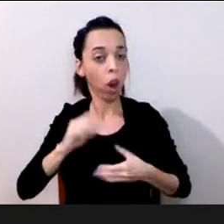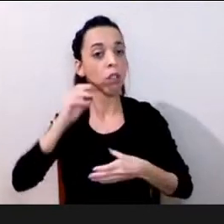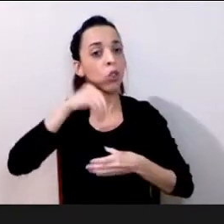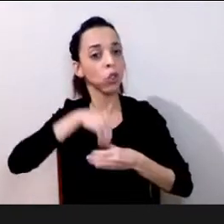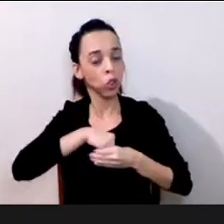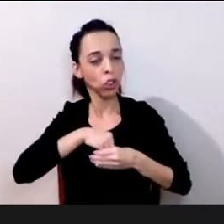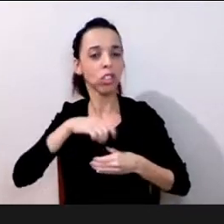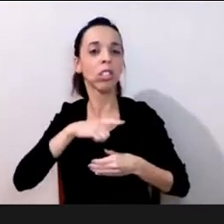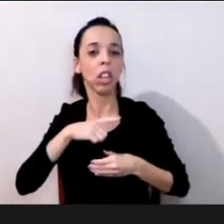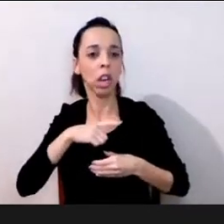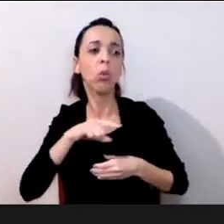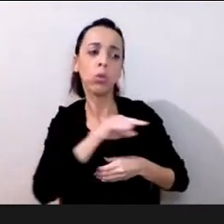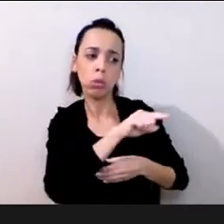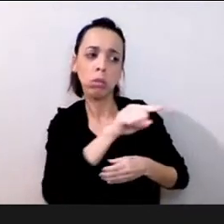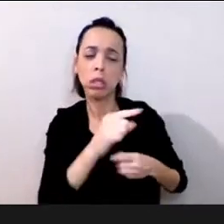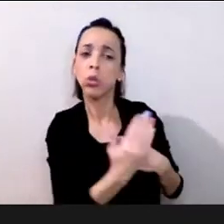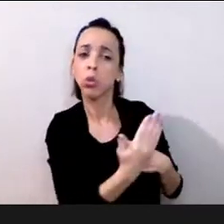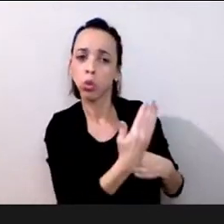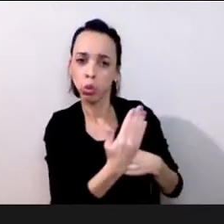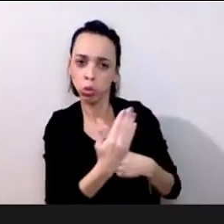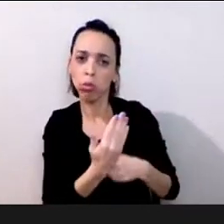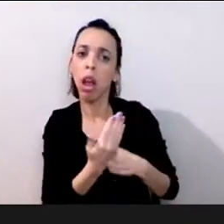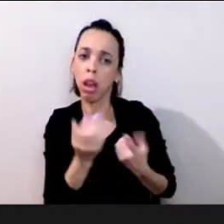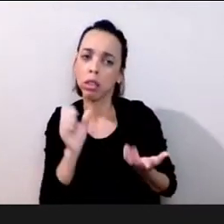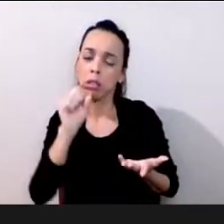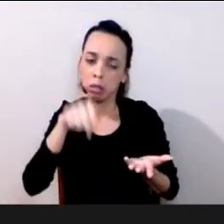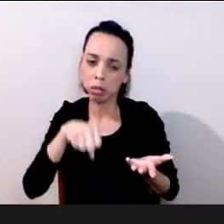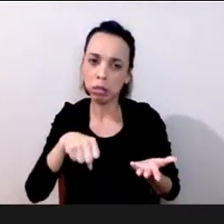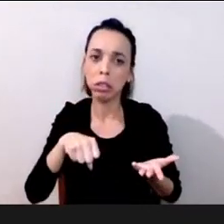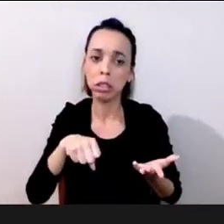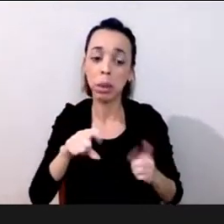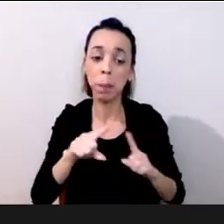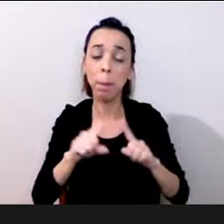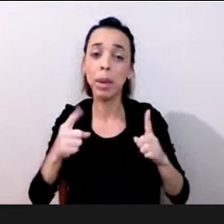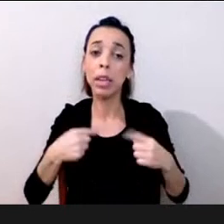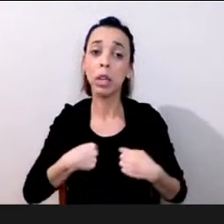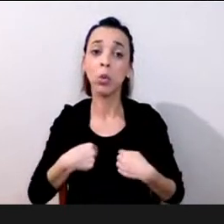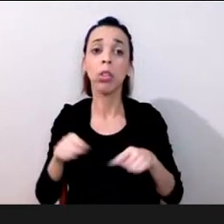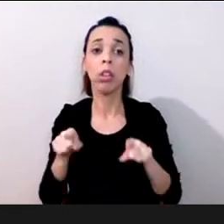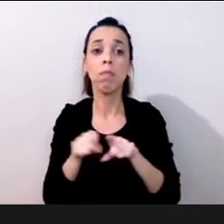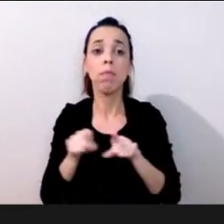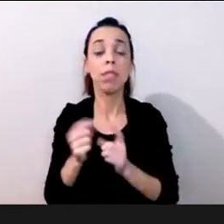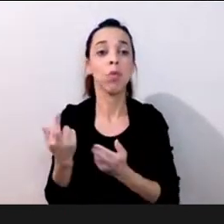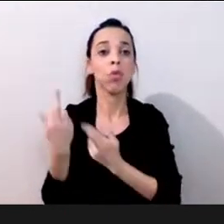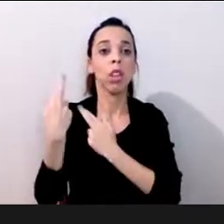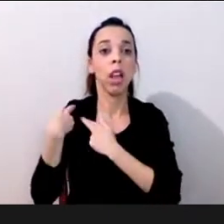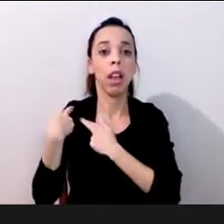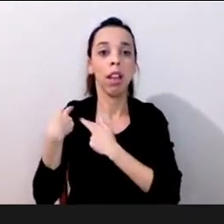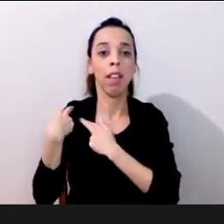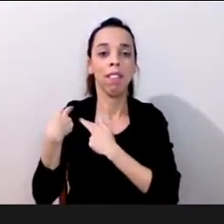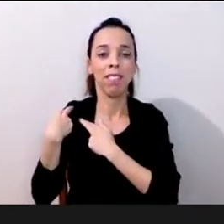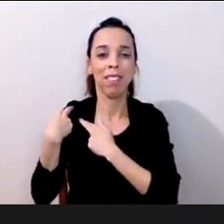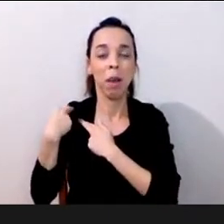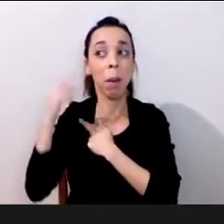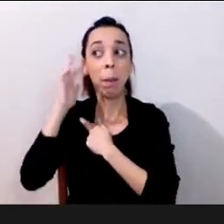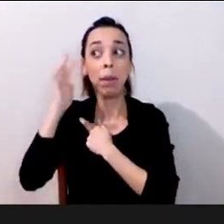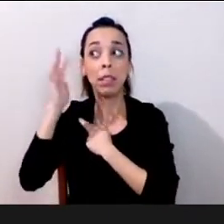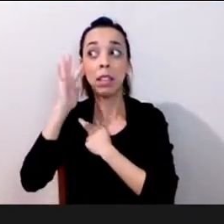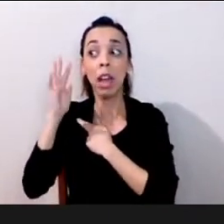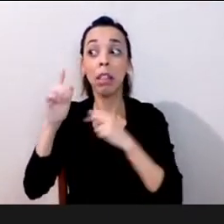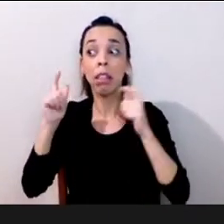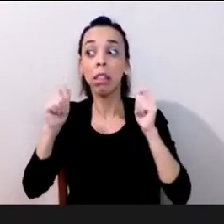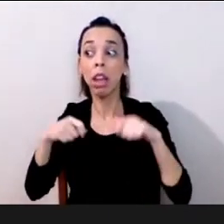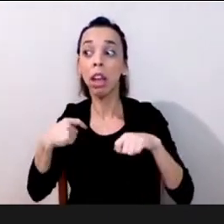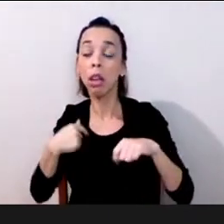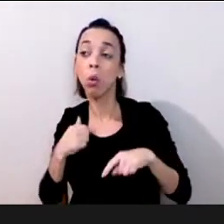responsabilidade de ética uma responsabilidade ética de eu pensar o que é que eu posso fazer de melhor e